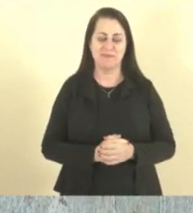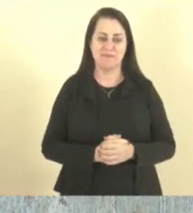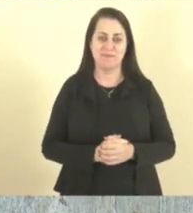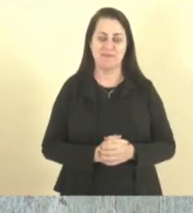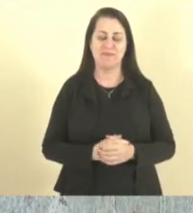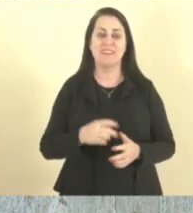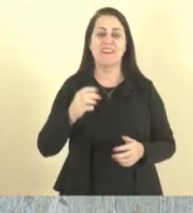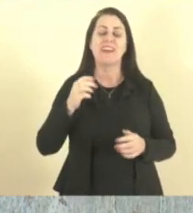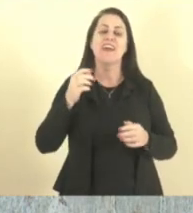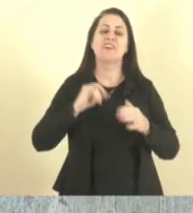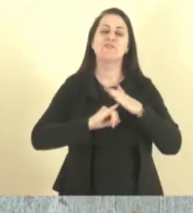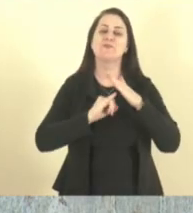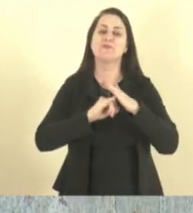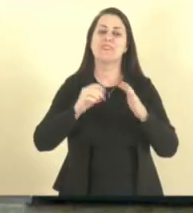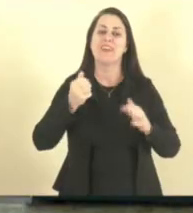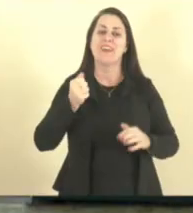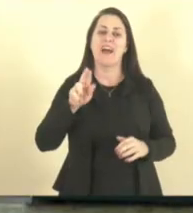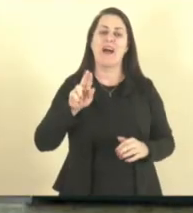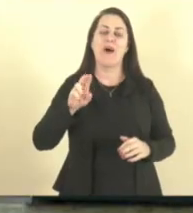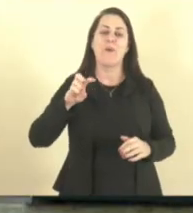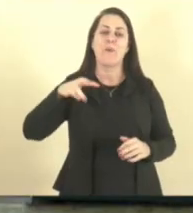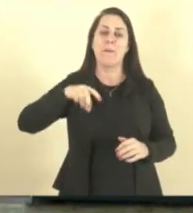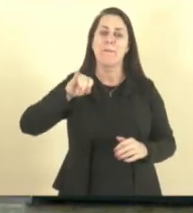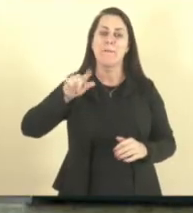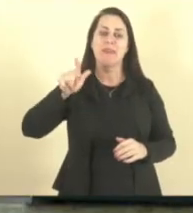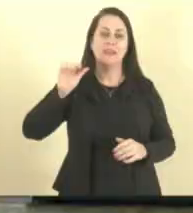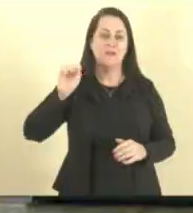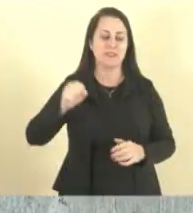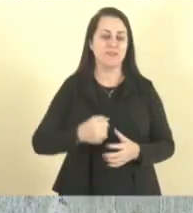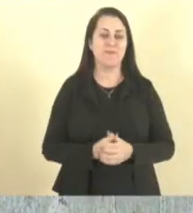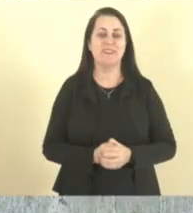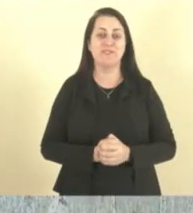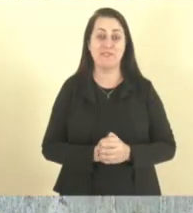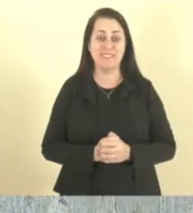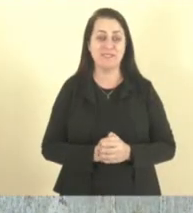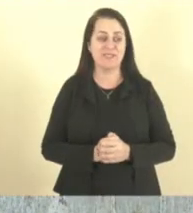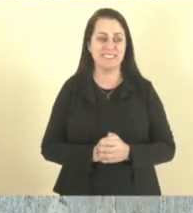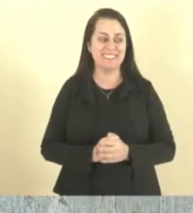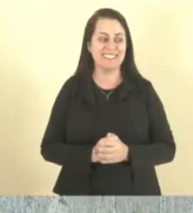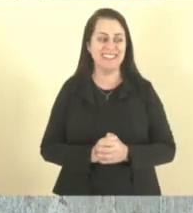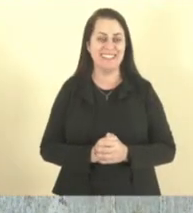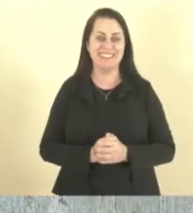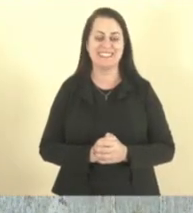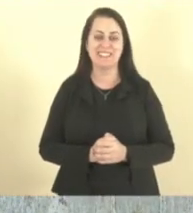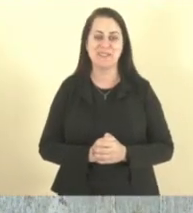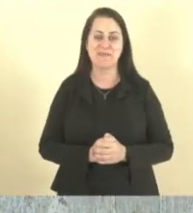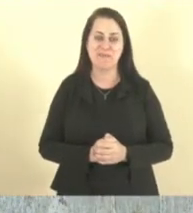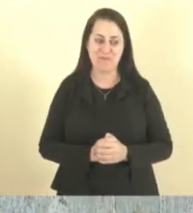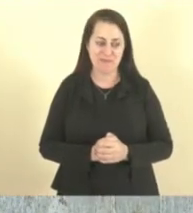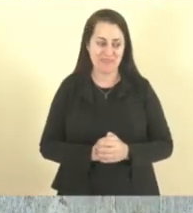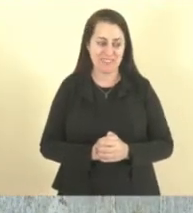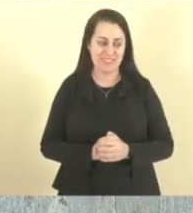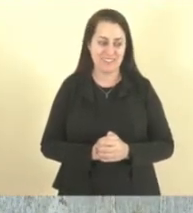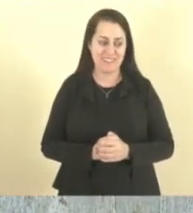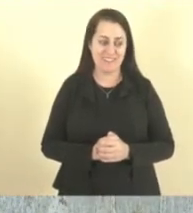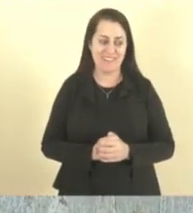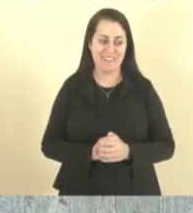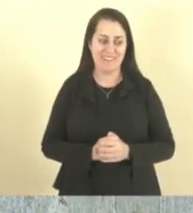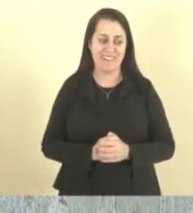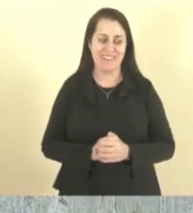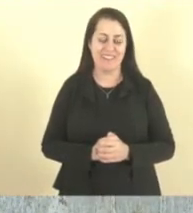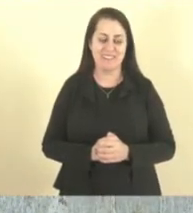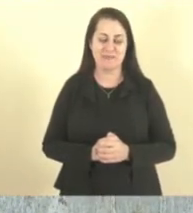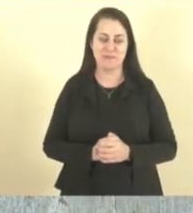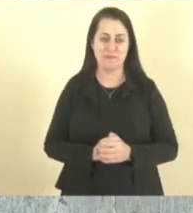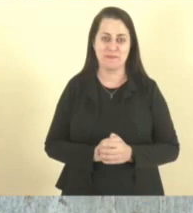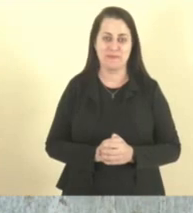Almigos de Livros, talvez... Será que é por causa de cachorro? Deve ser, né? Vou abrir aqui